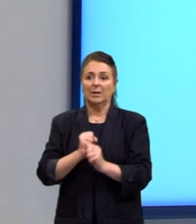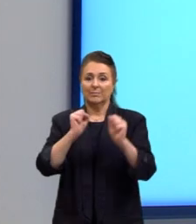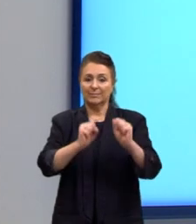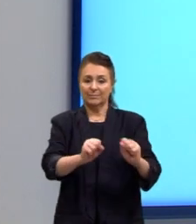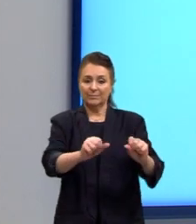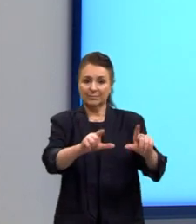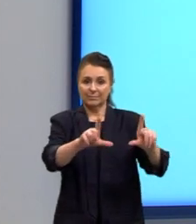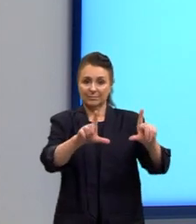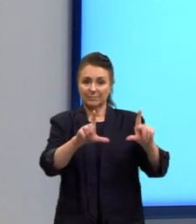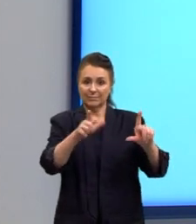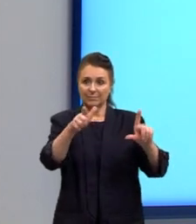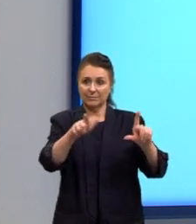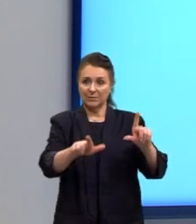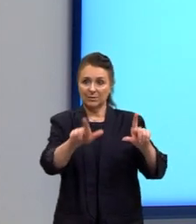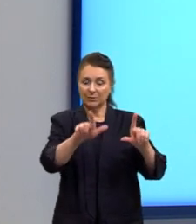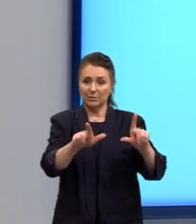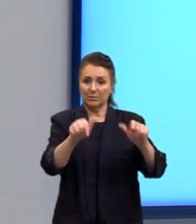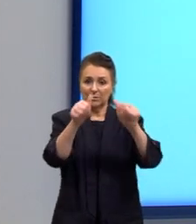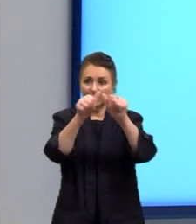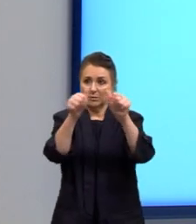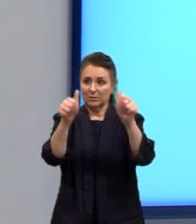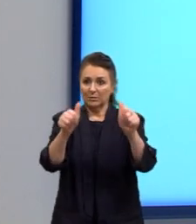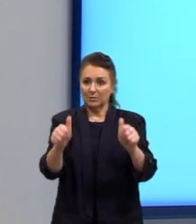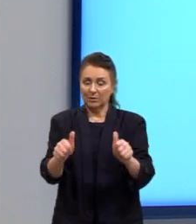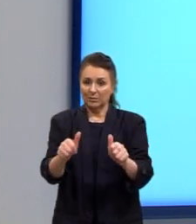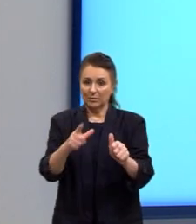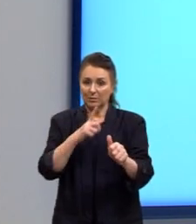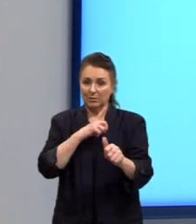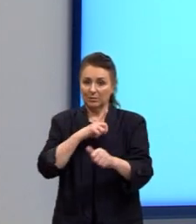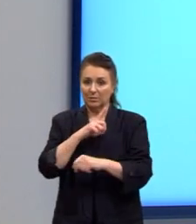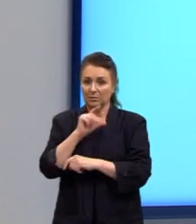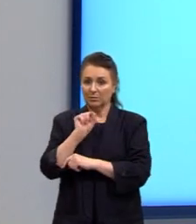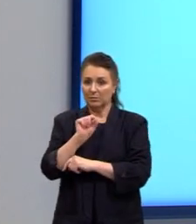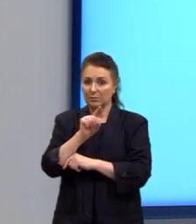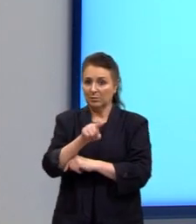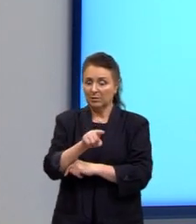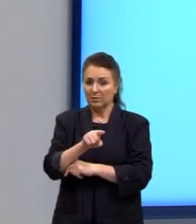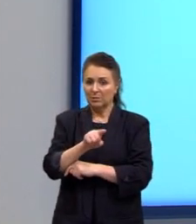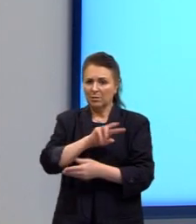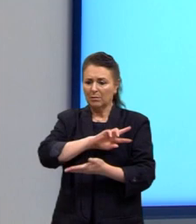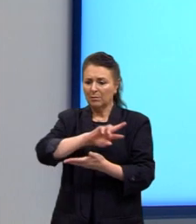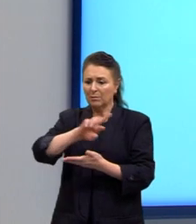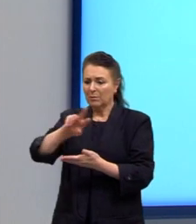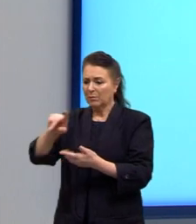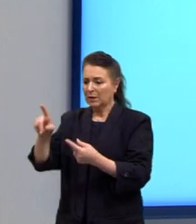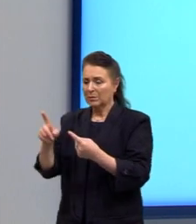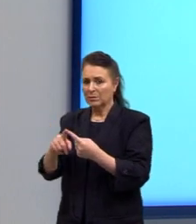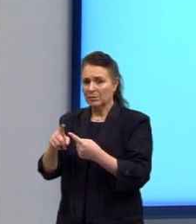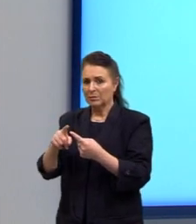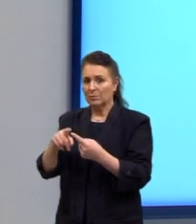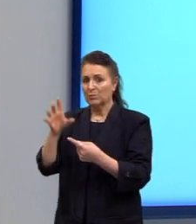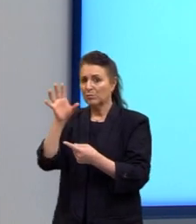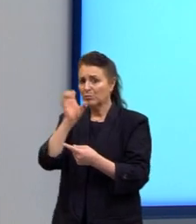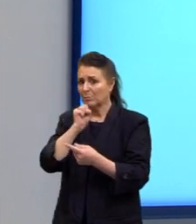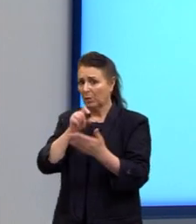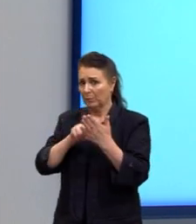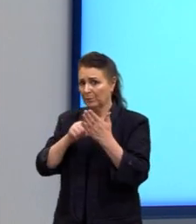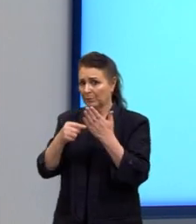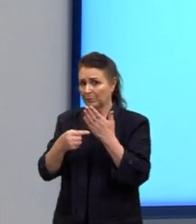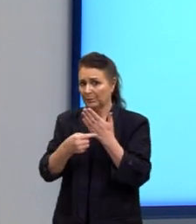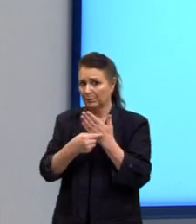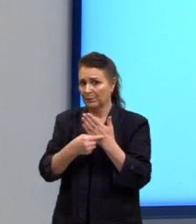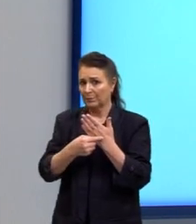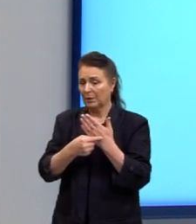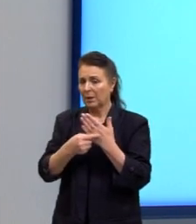imagens de novo, aqui eu tenho vários pães. Vários pães com expressões diferentes.